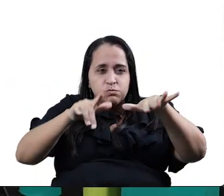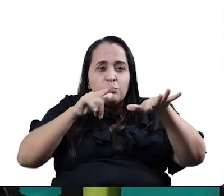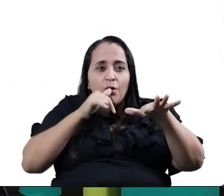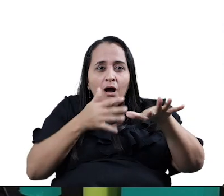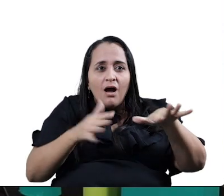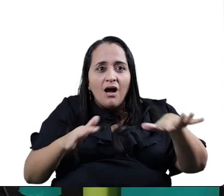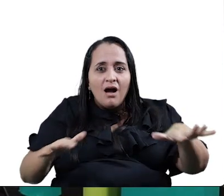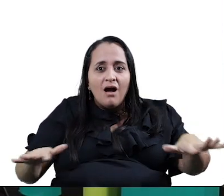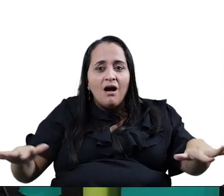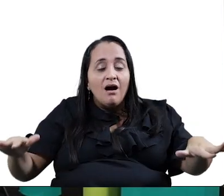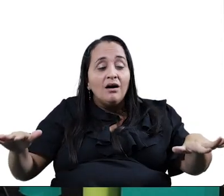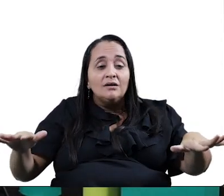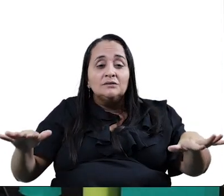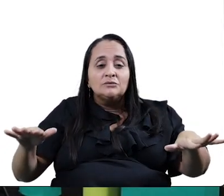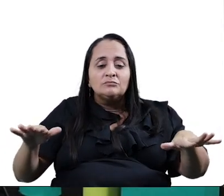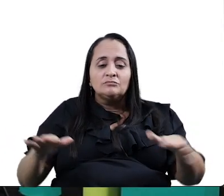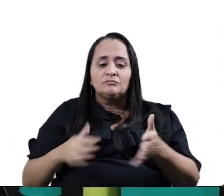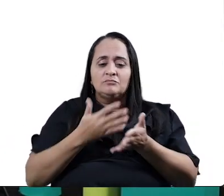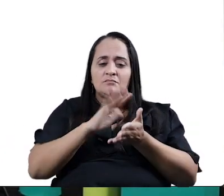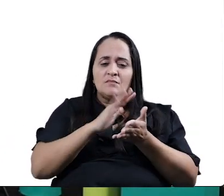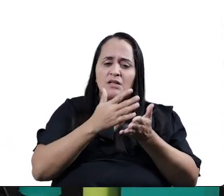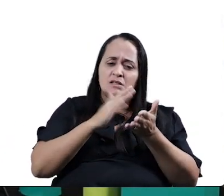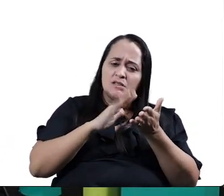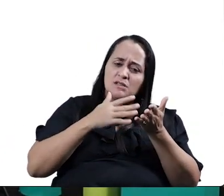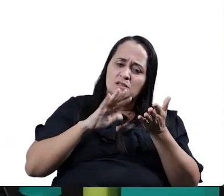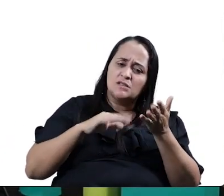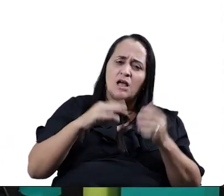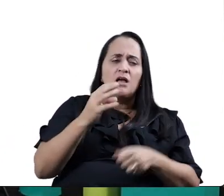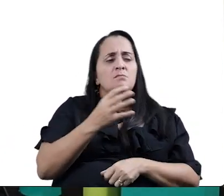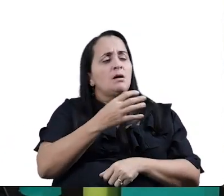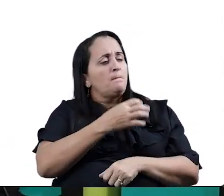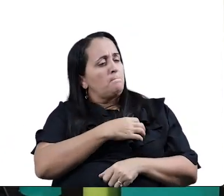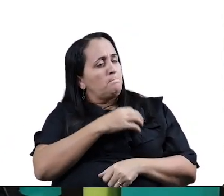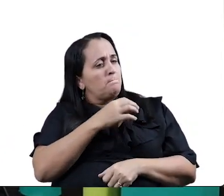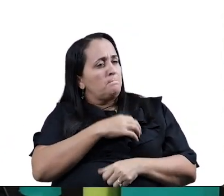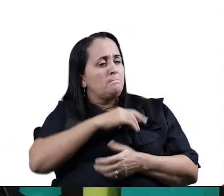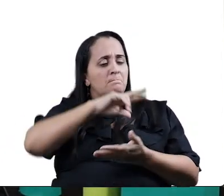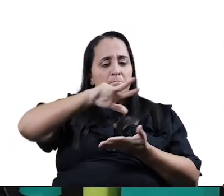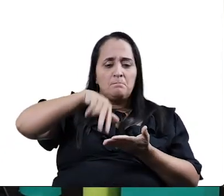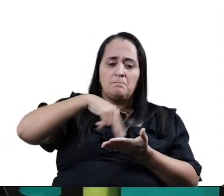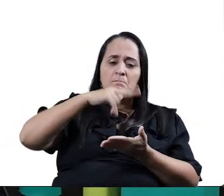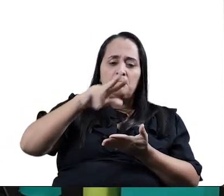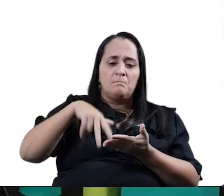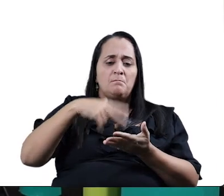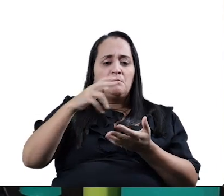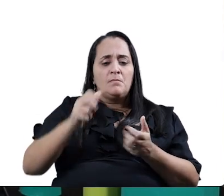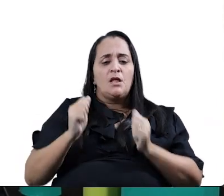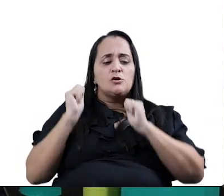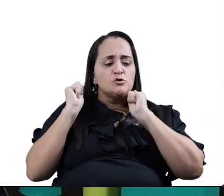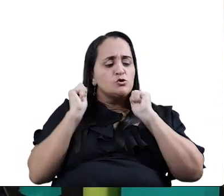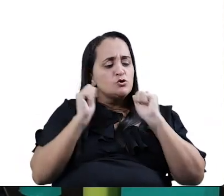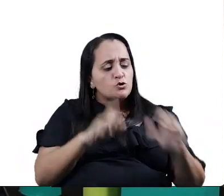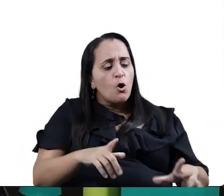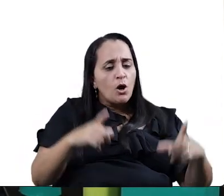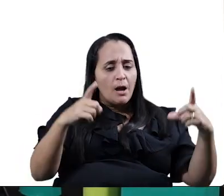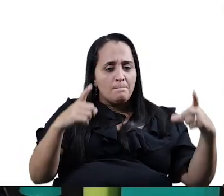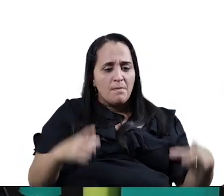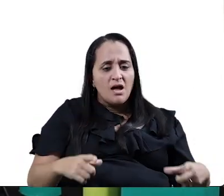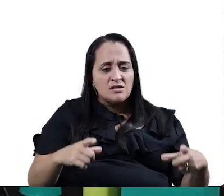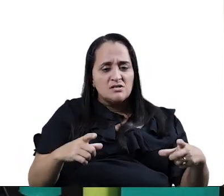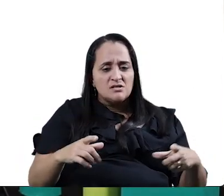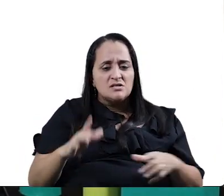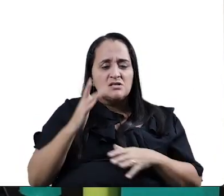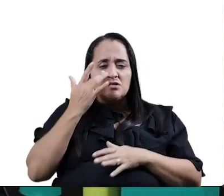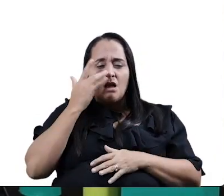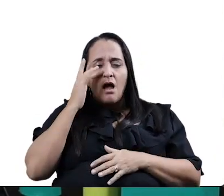maré. Samba crioula que vem da Bahia. Pega essa menina e joga na bacia. A bacia é de